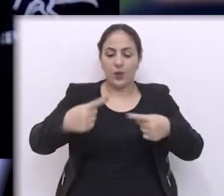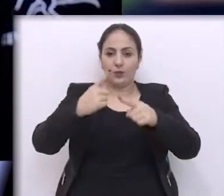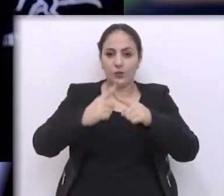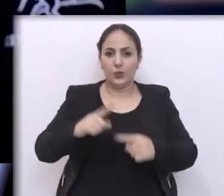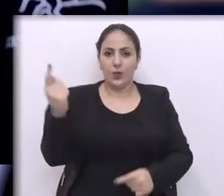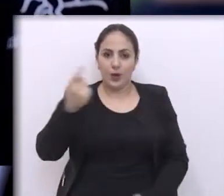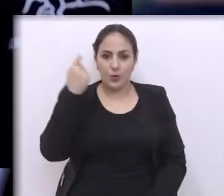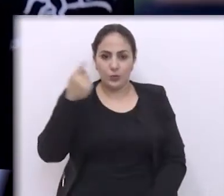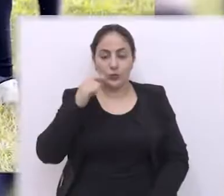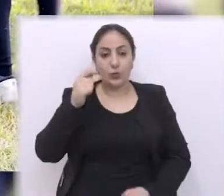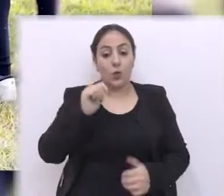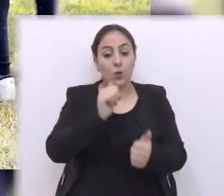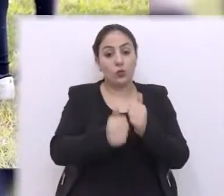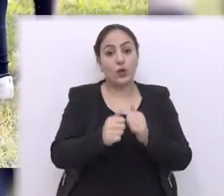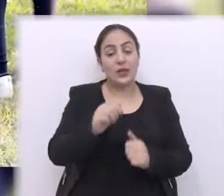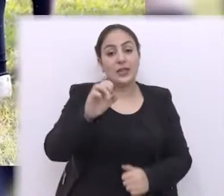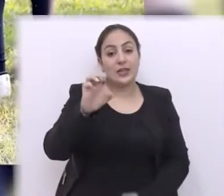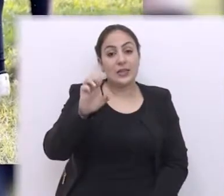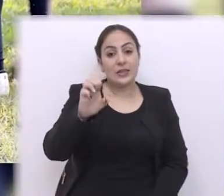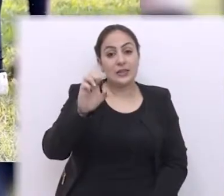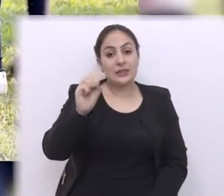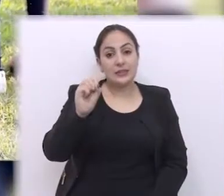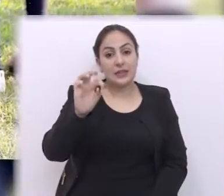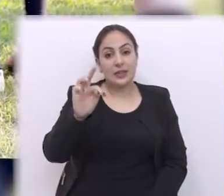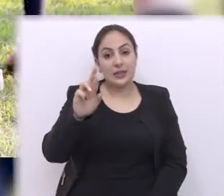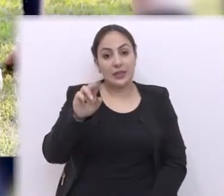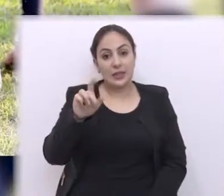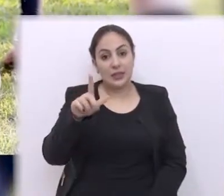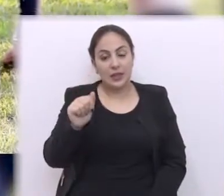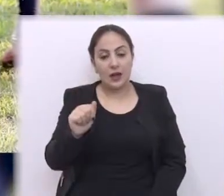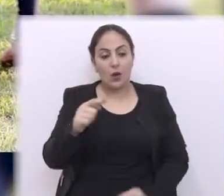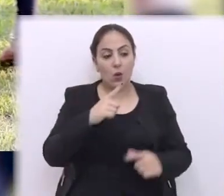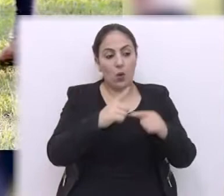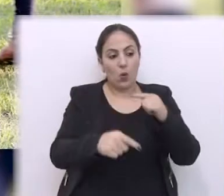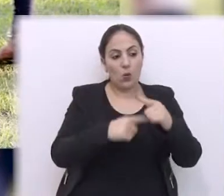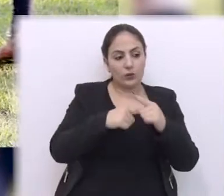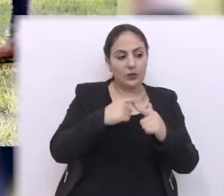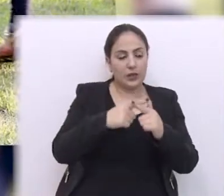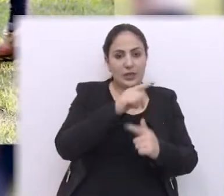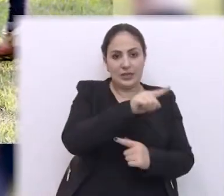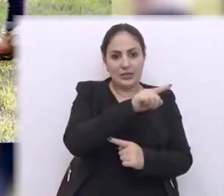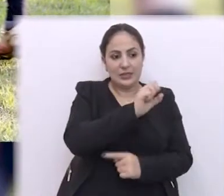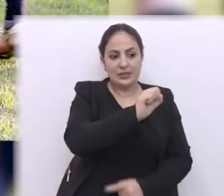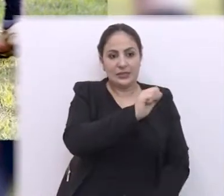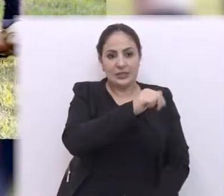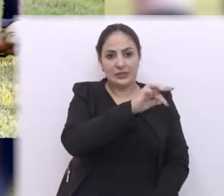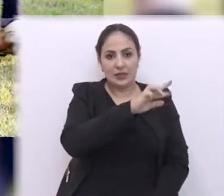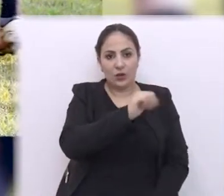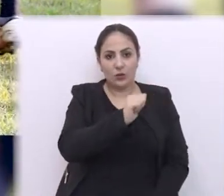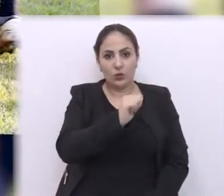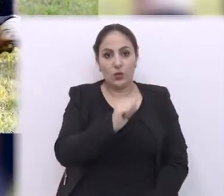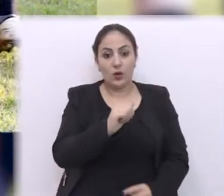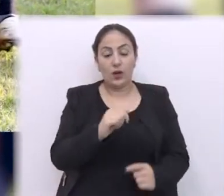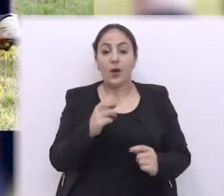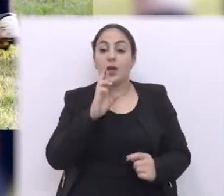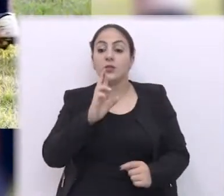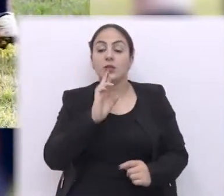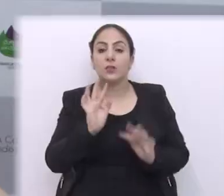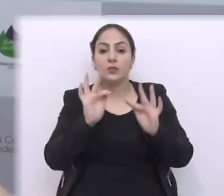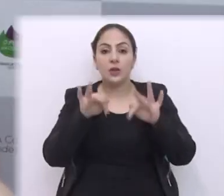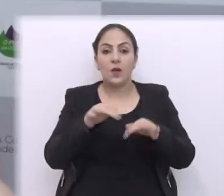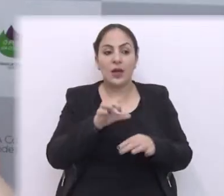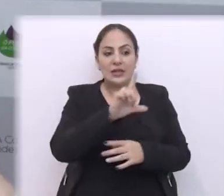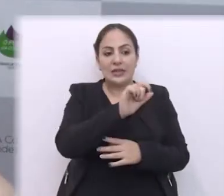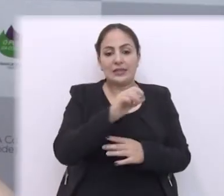campeonato gaúcho o jogo foi em estrela contra os Centauros e o placar final ficou em 10 a 6